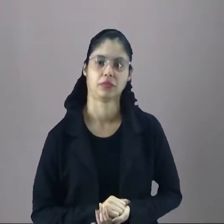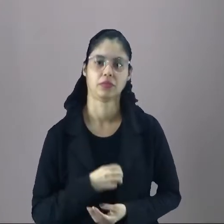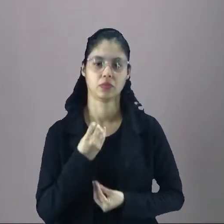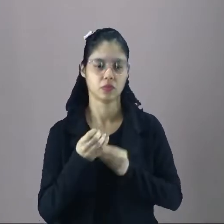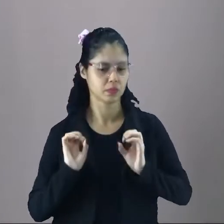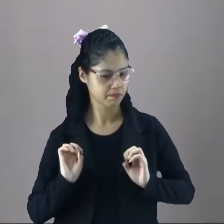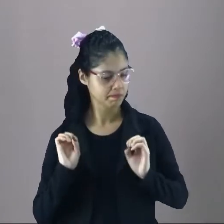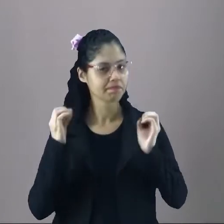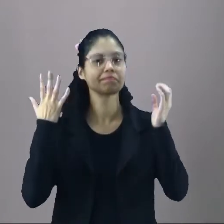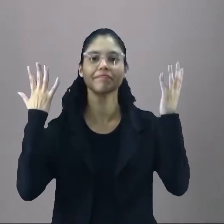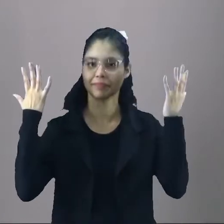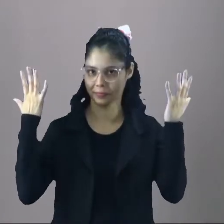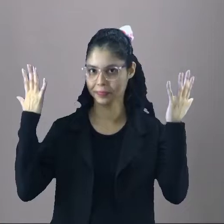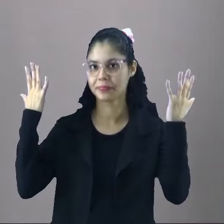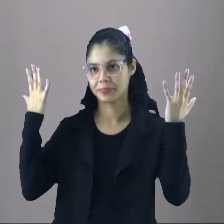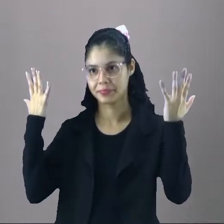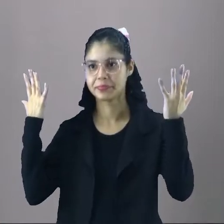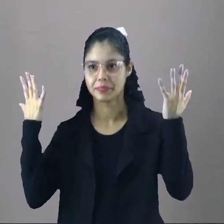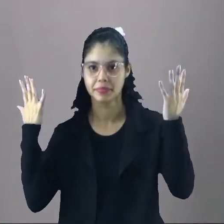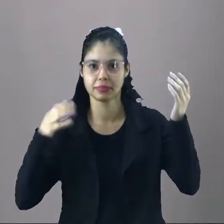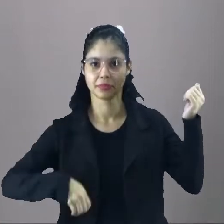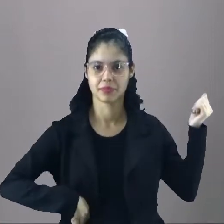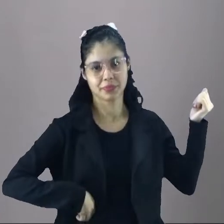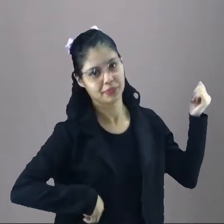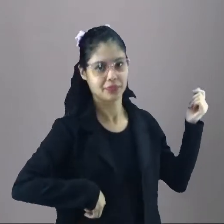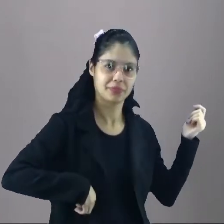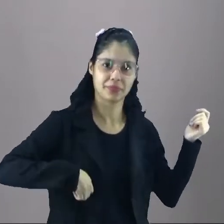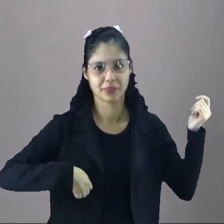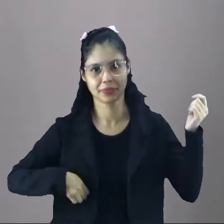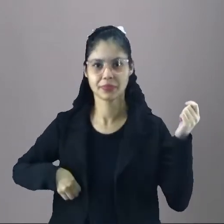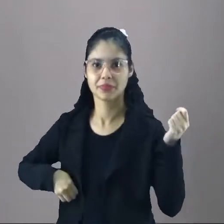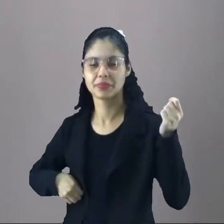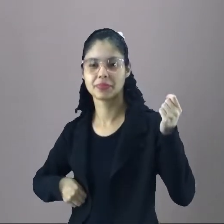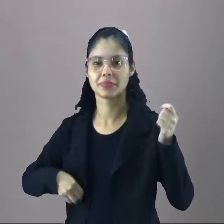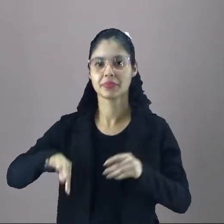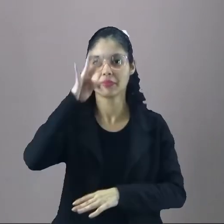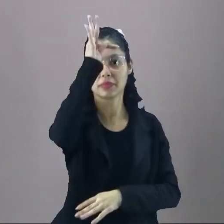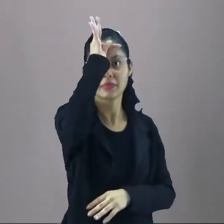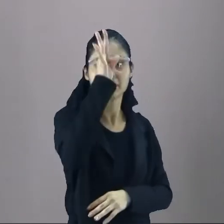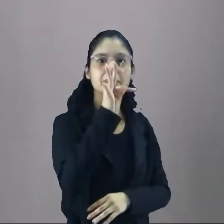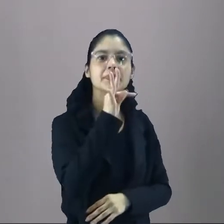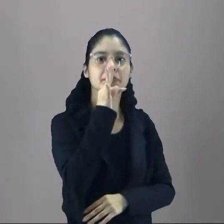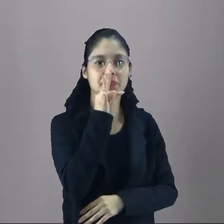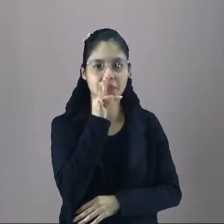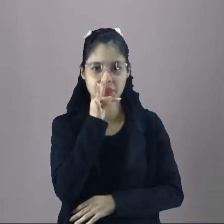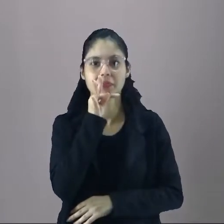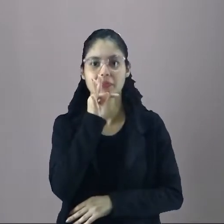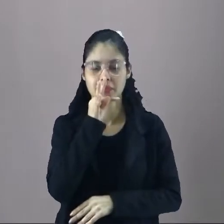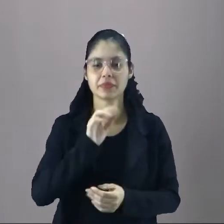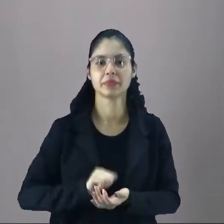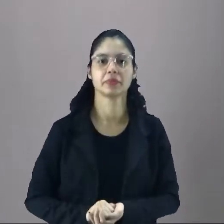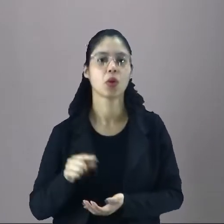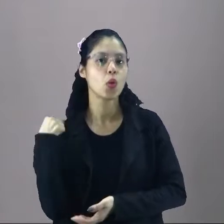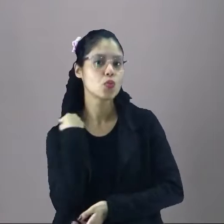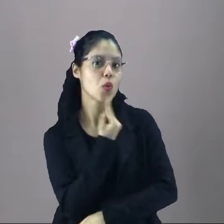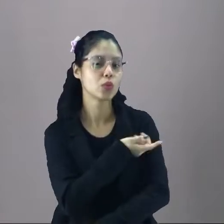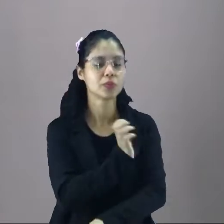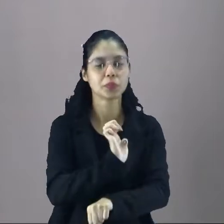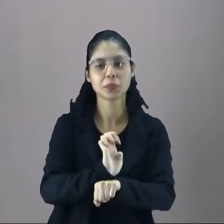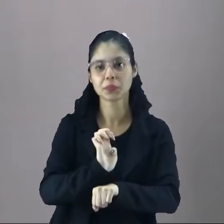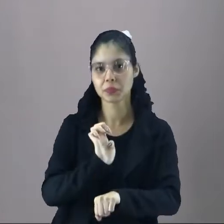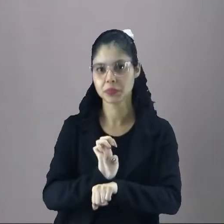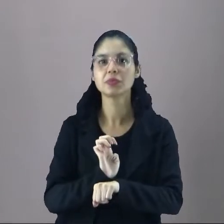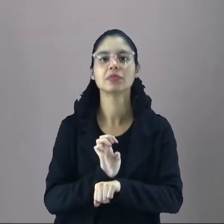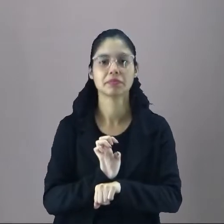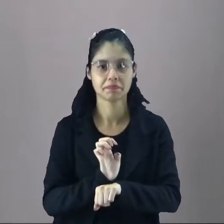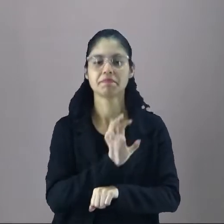como as festas, né? As festas juninas, por exemplo, é uma tradição que o nosso estado, né? A